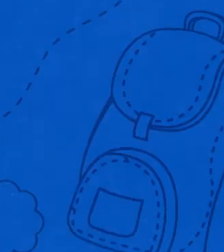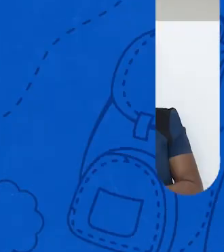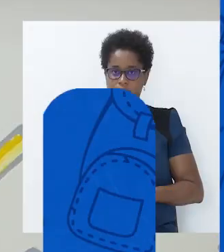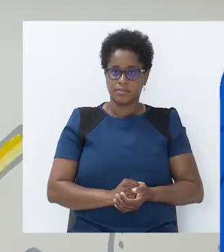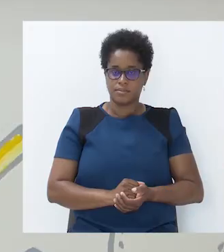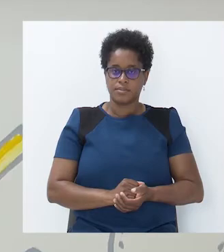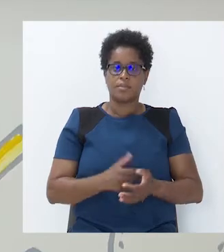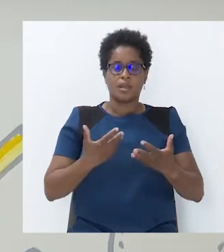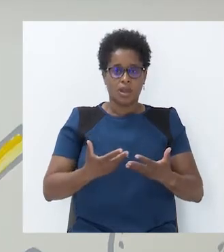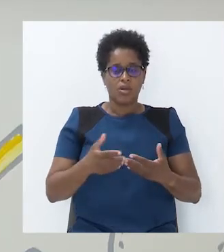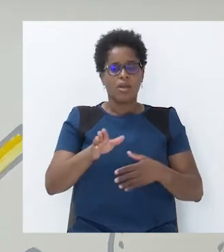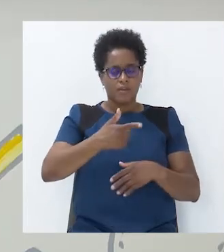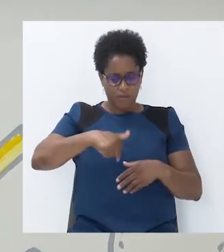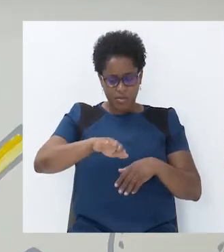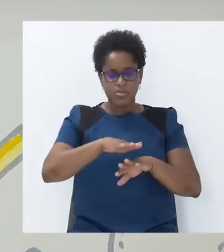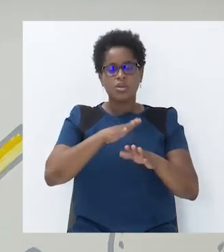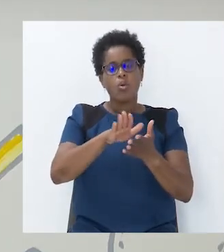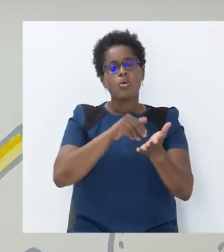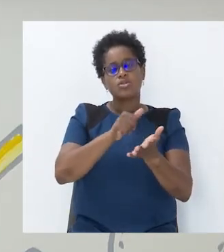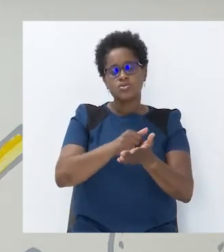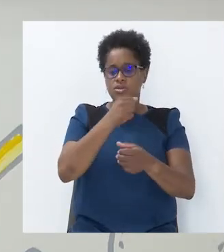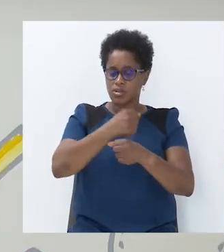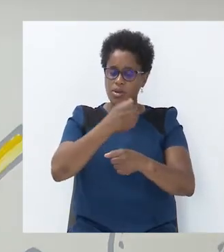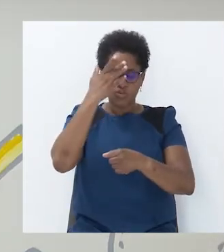Vamos à curação do exercício número 2.